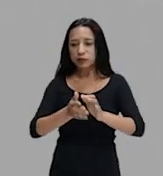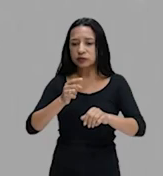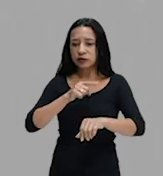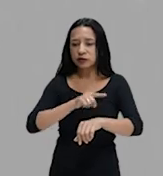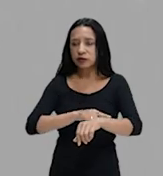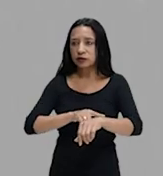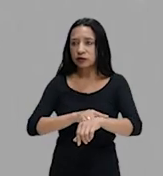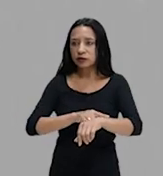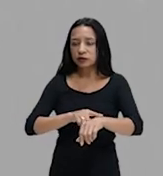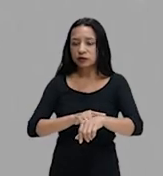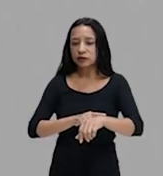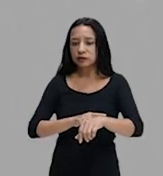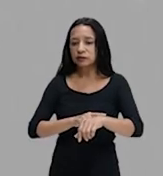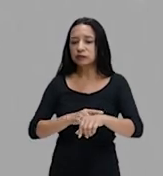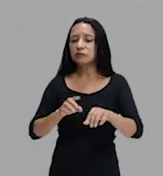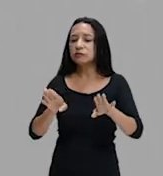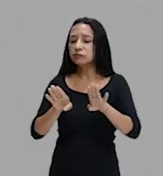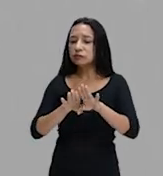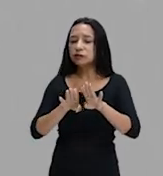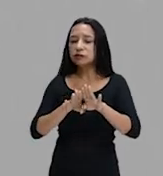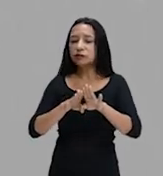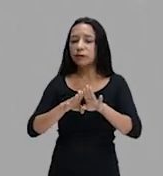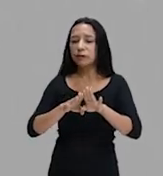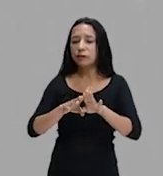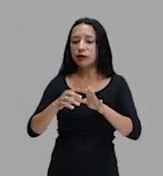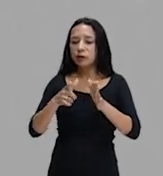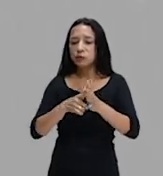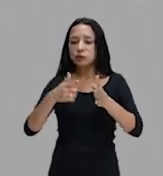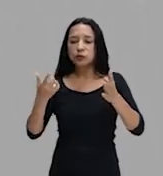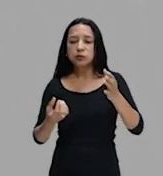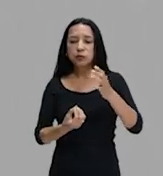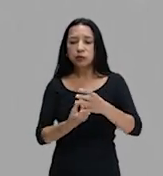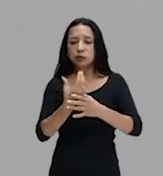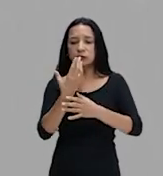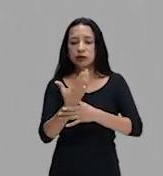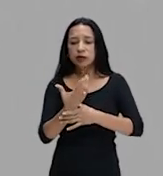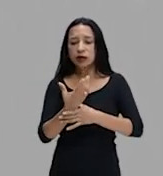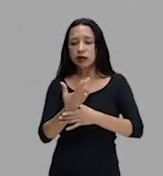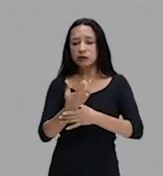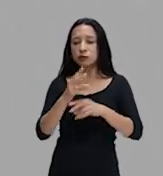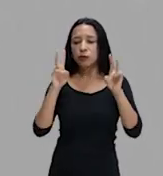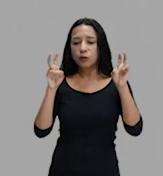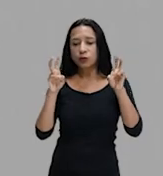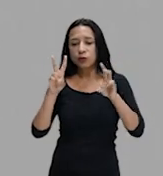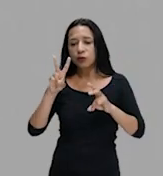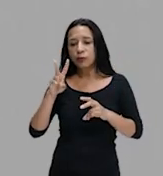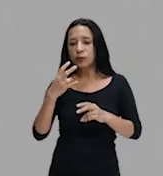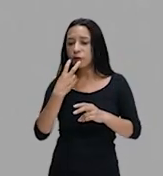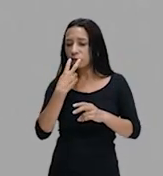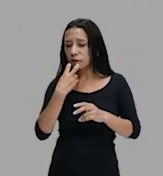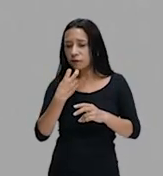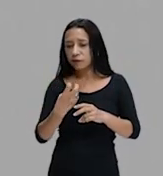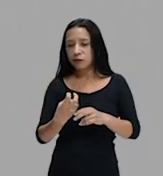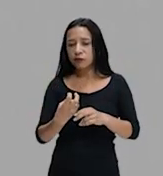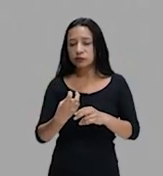chegou a editar um jornal chamado A Voz da Raça e até mesmo a formar um partido político.